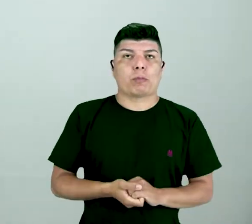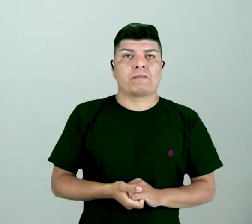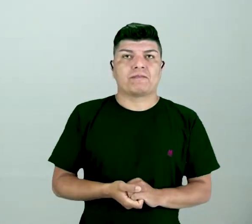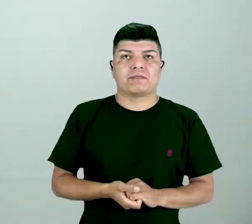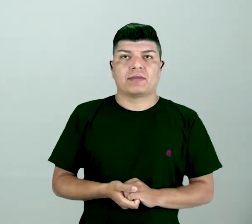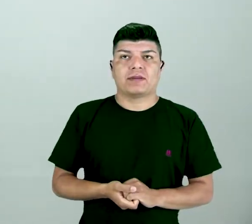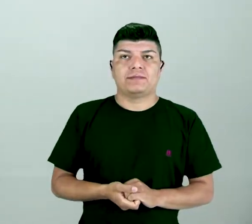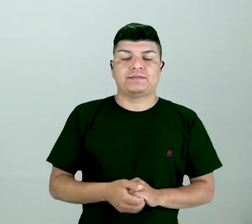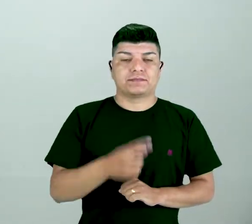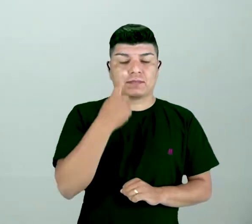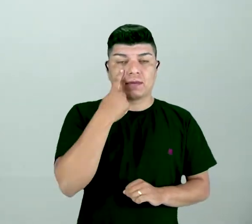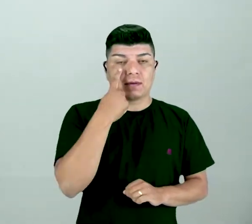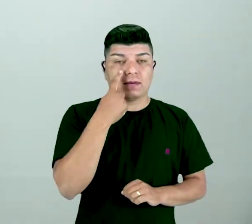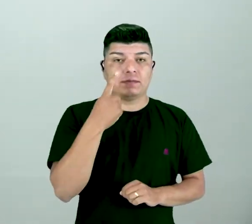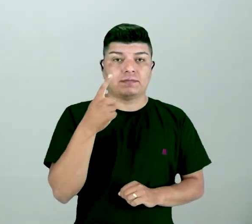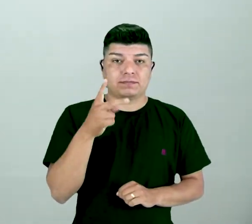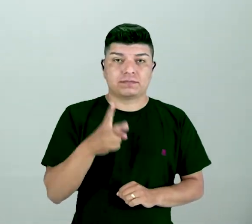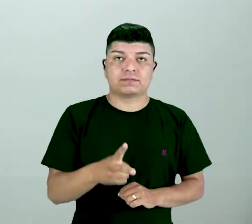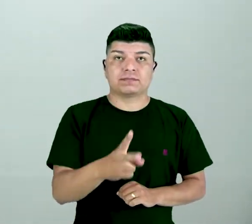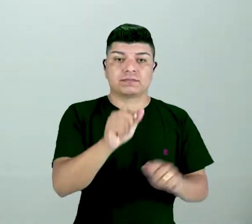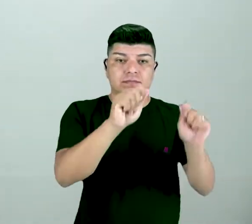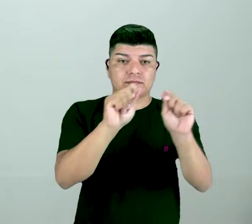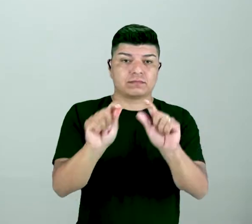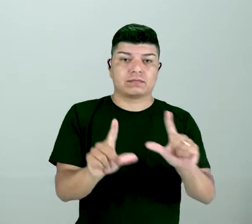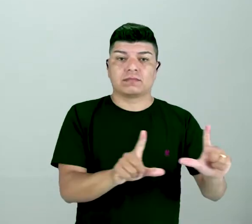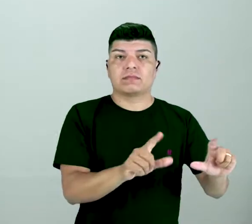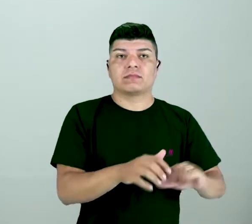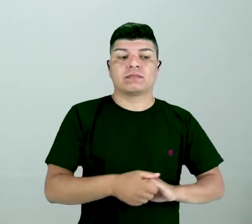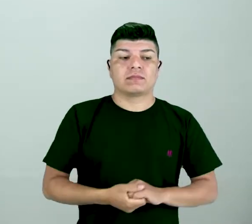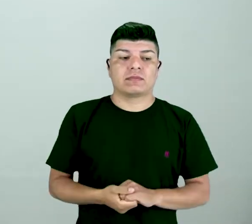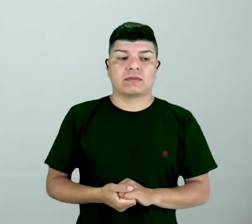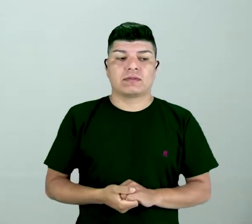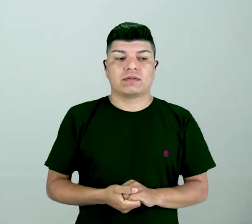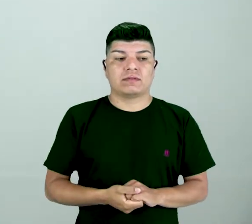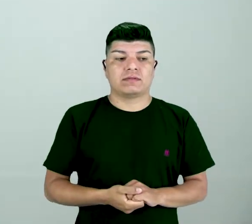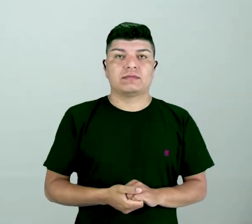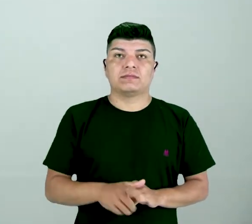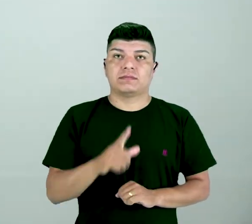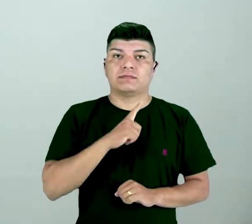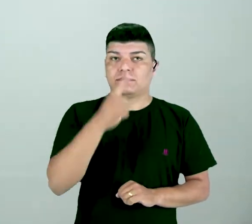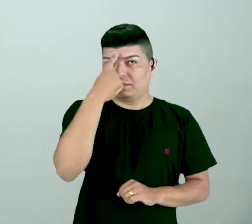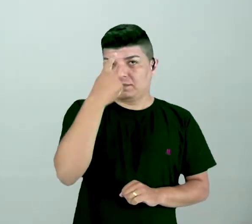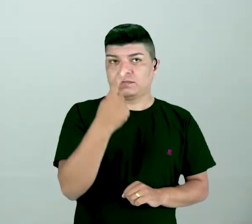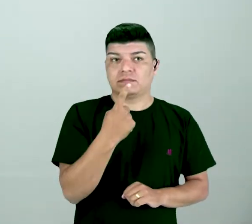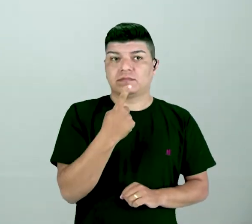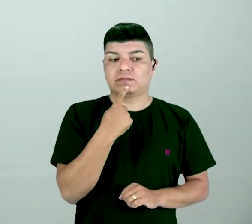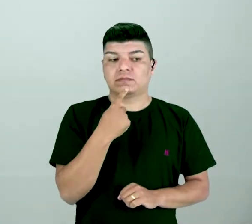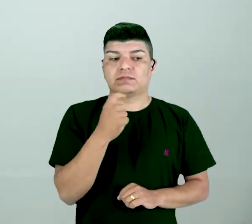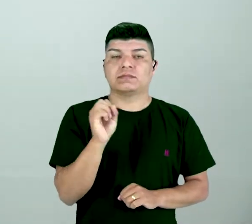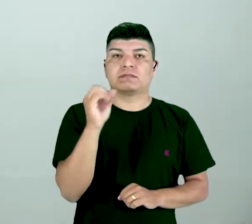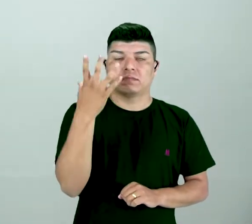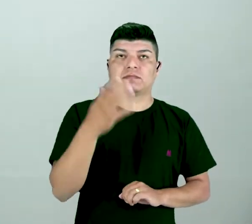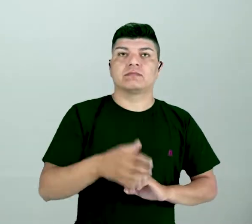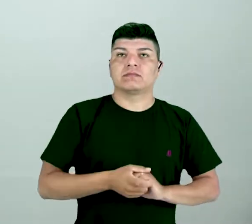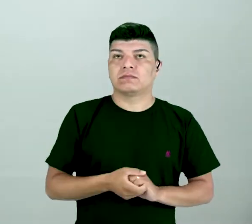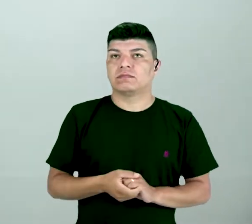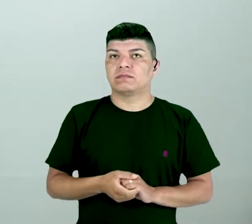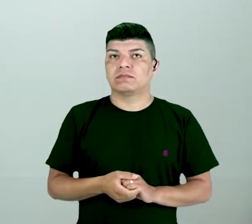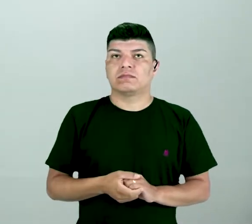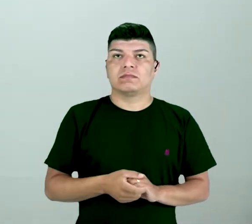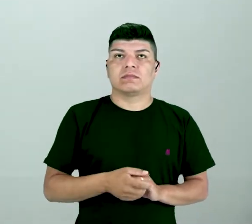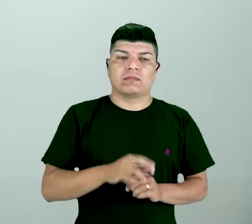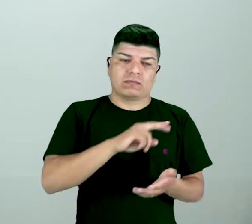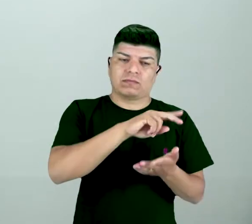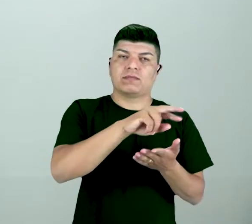Então, como vocês podem acompanhar aí no slide, nós temos um quadrinho demarcando situações, sequências de